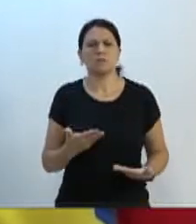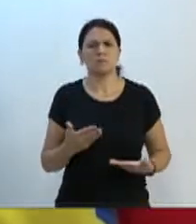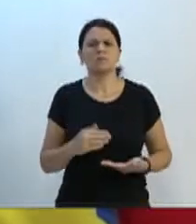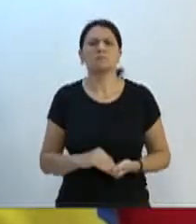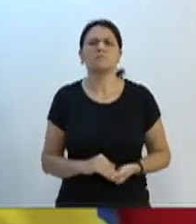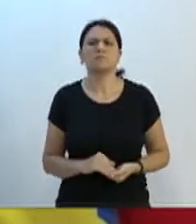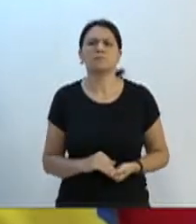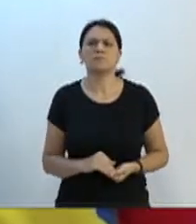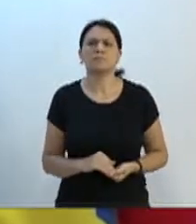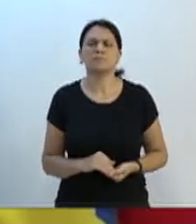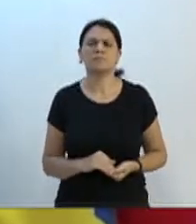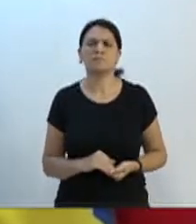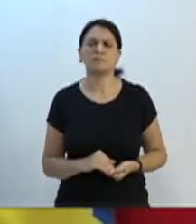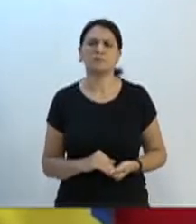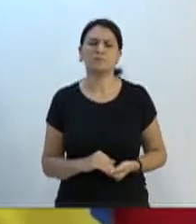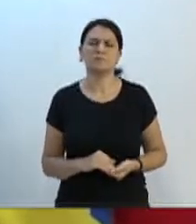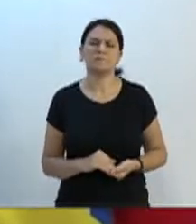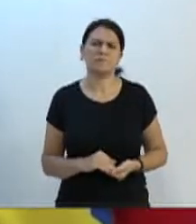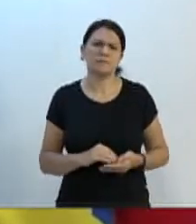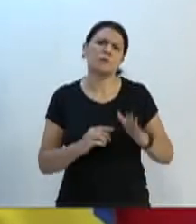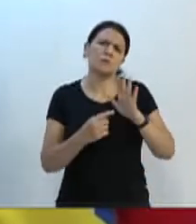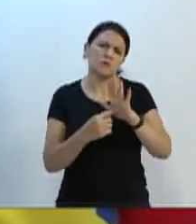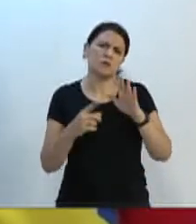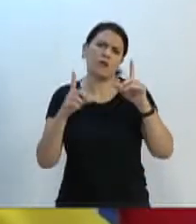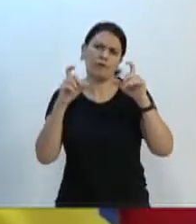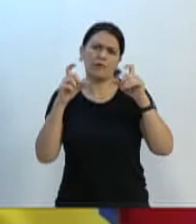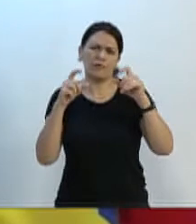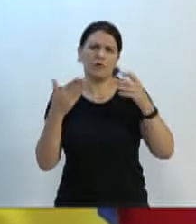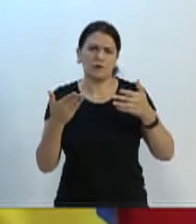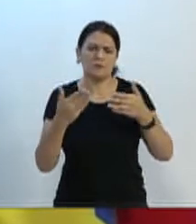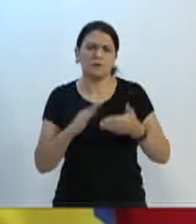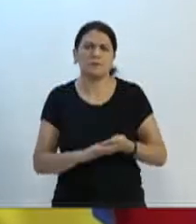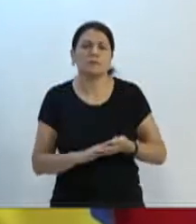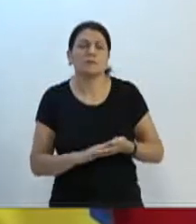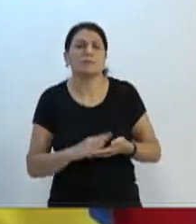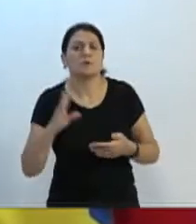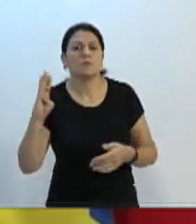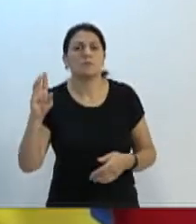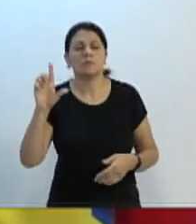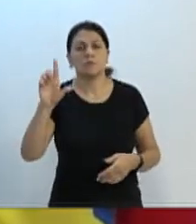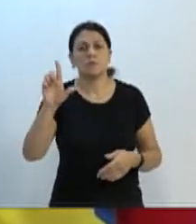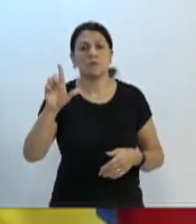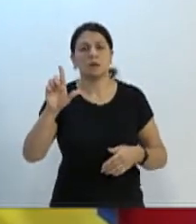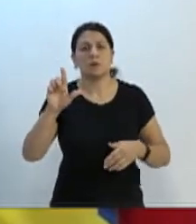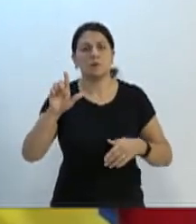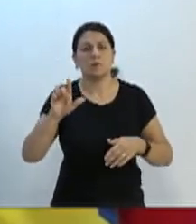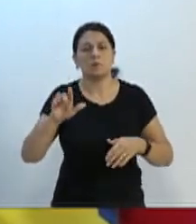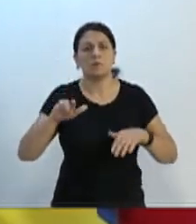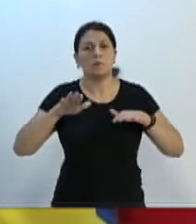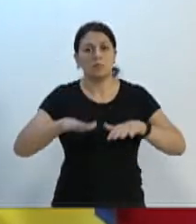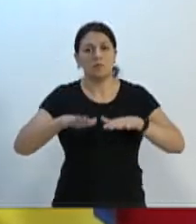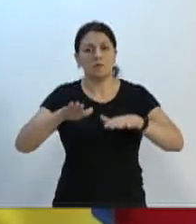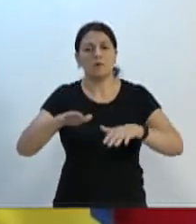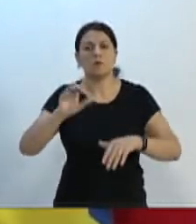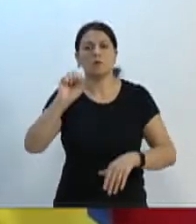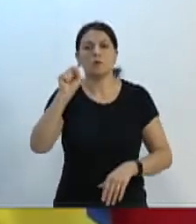Se eu conseguir colocar as fotos, em Blumenau, o movimento 8M